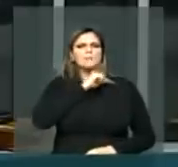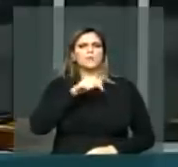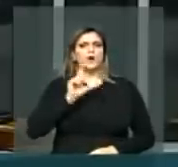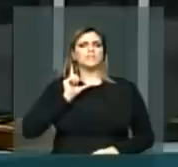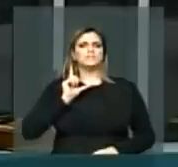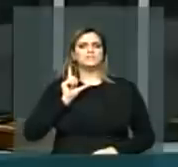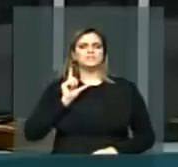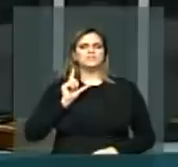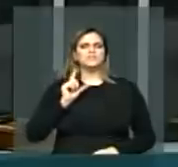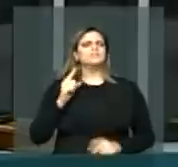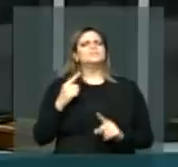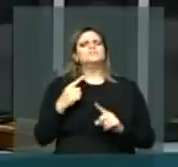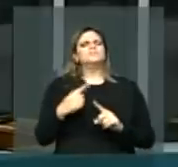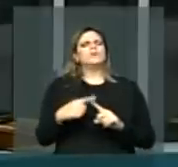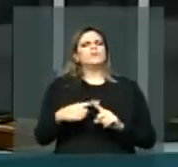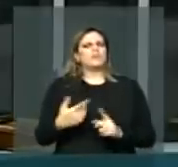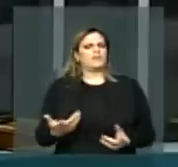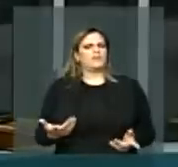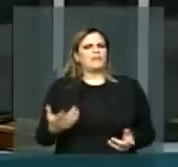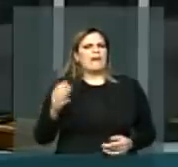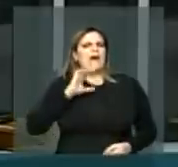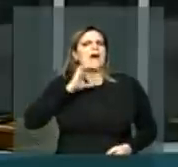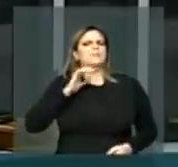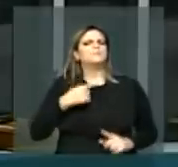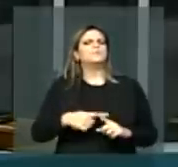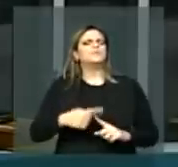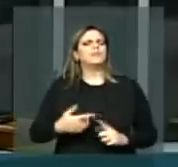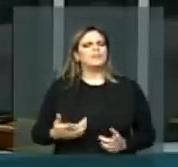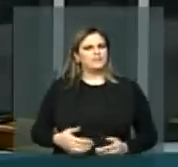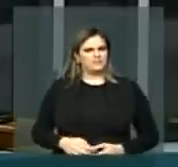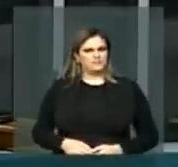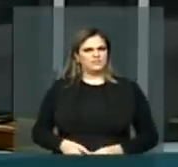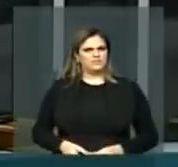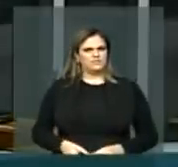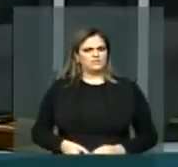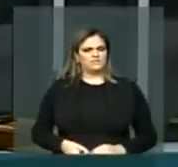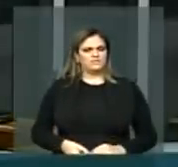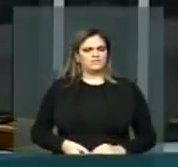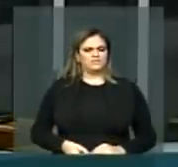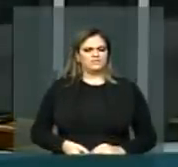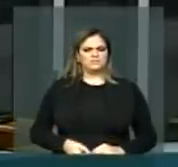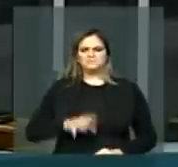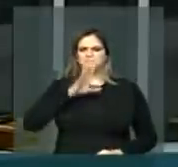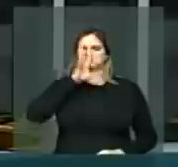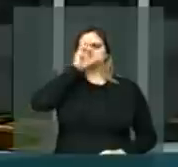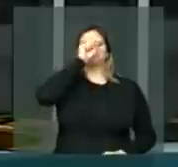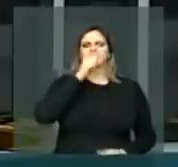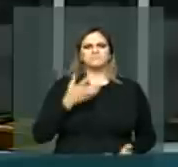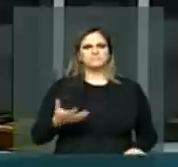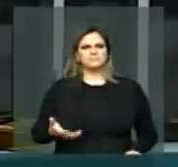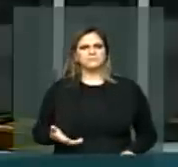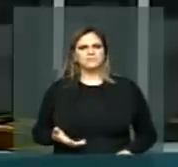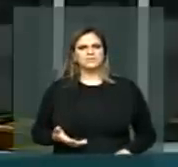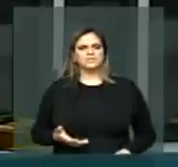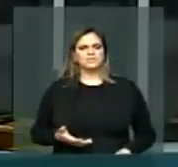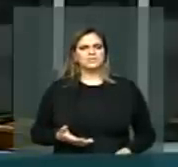Por que esta pressa, considerando-se que o bem que nós estamos